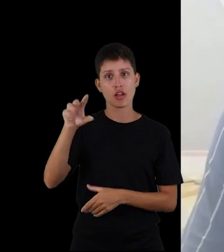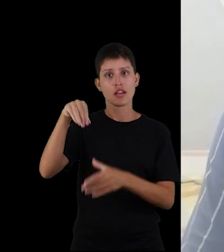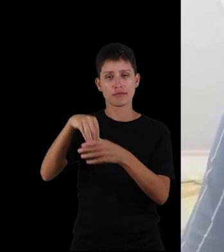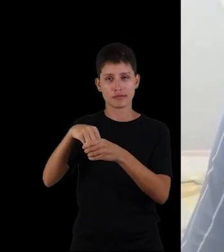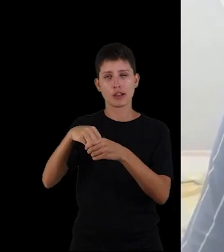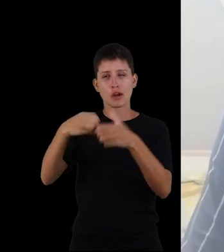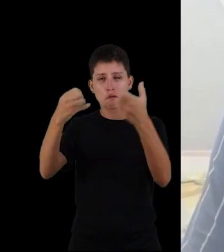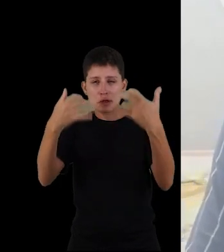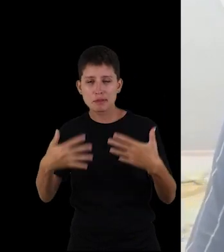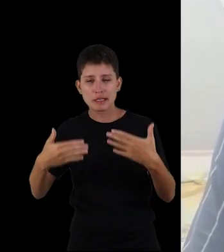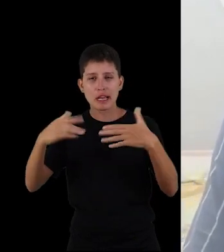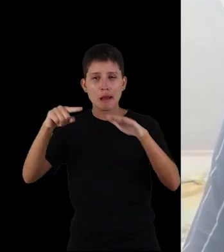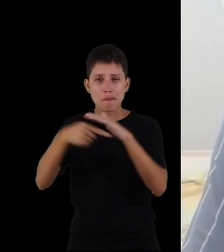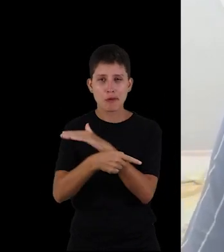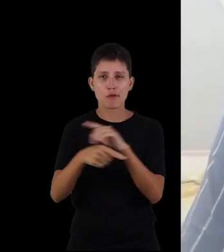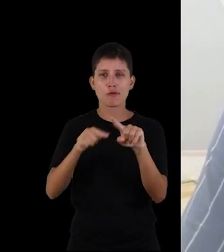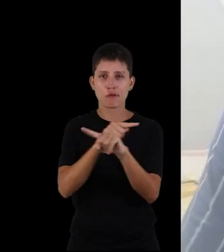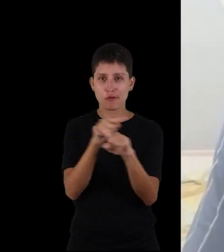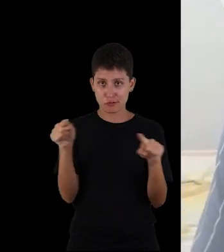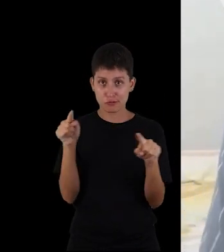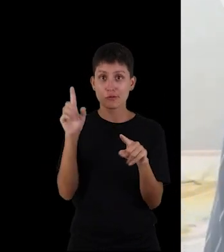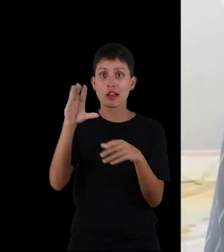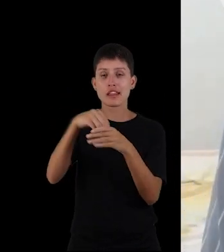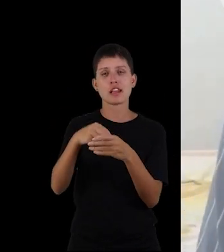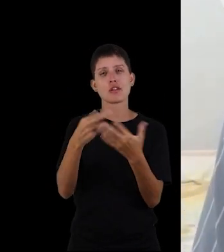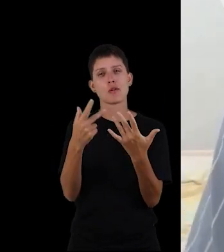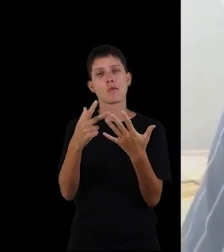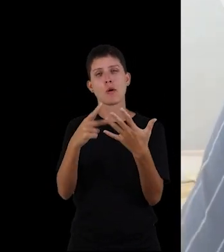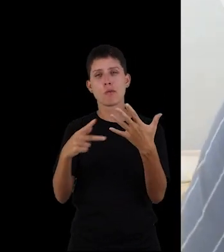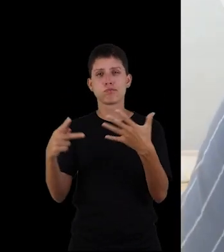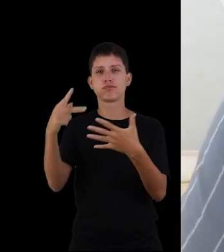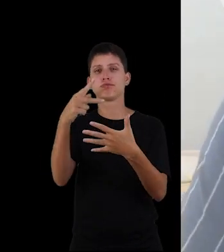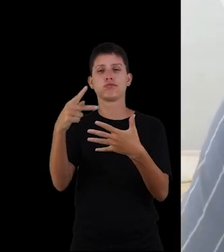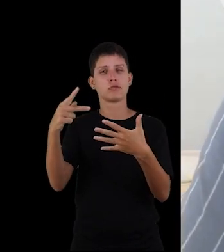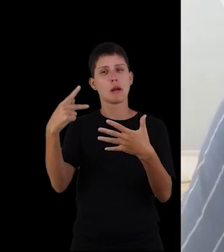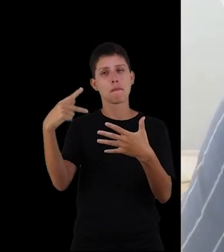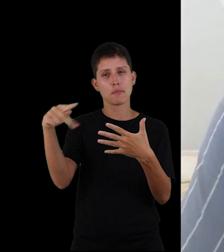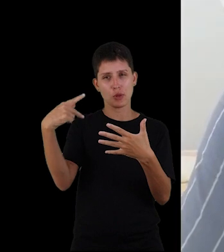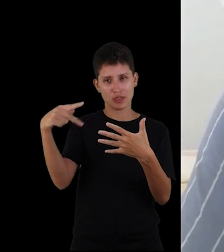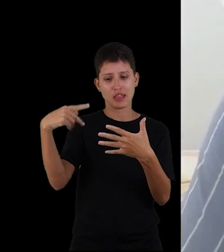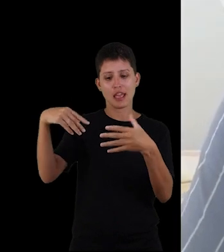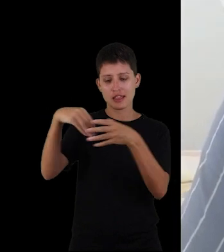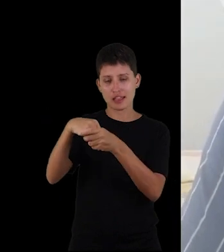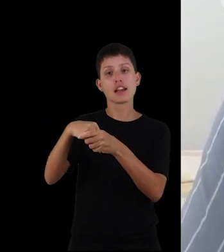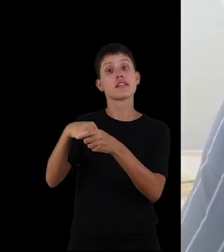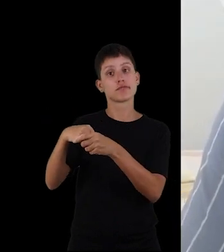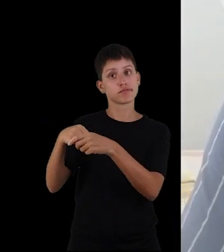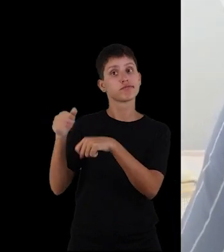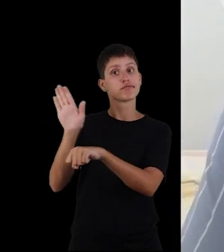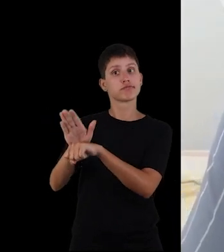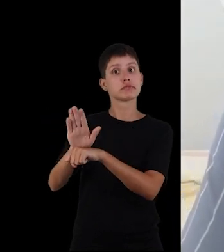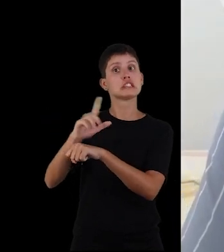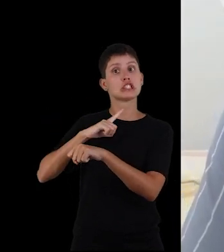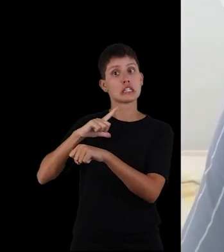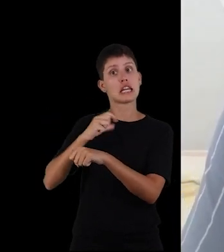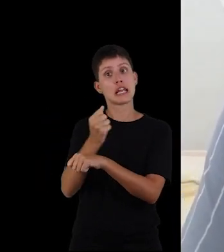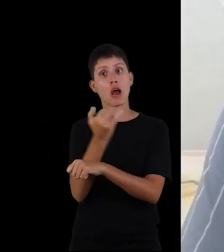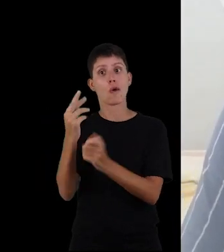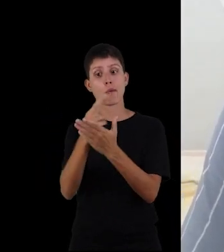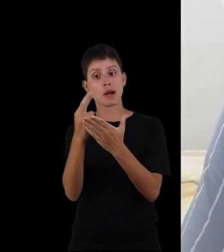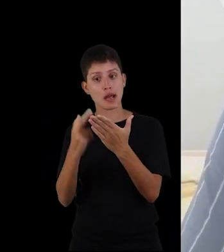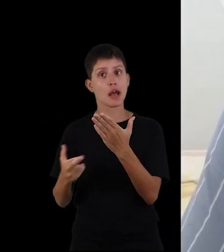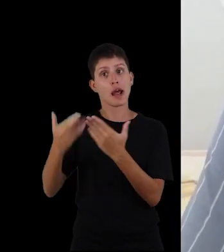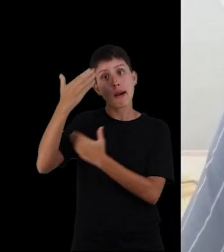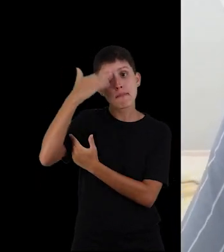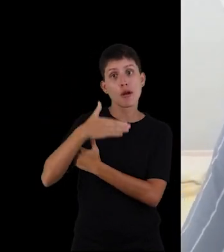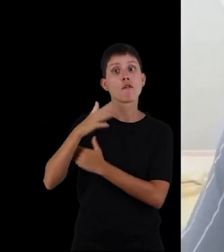justamente ele que eu vou conversar um pouquinho com vocês hoje, que é uma proteína de mais ou menos 18 quiloadaltos. E esse inibidor de protease já tem relatos na